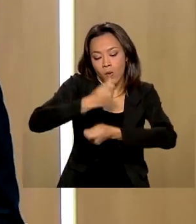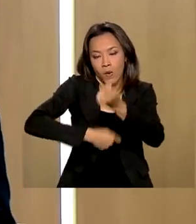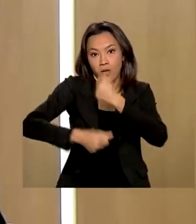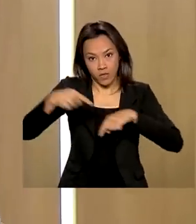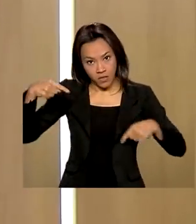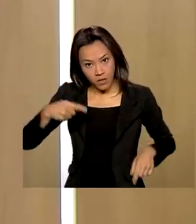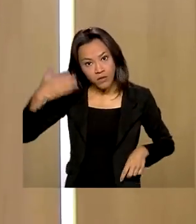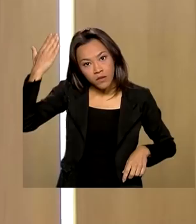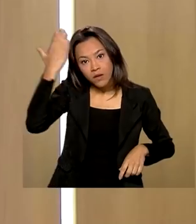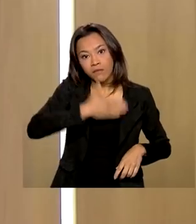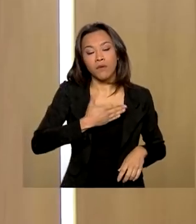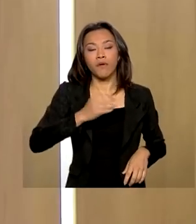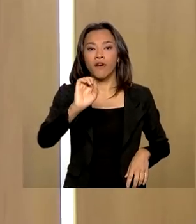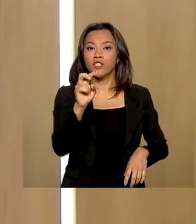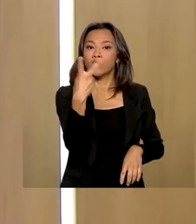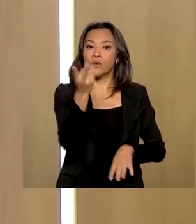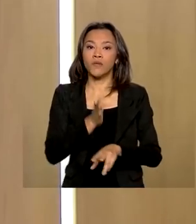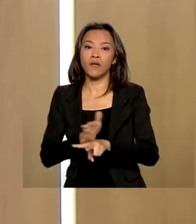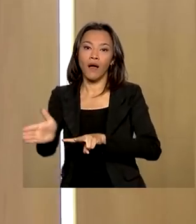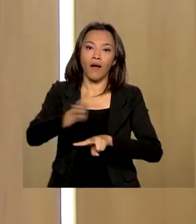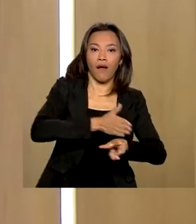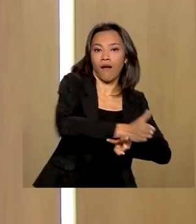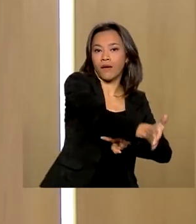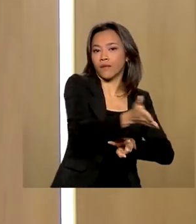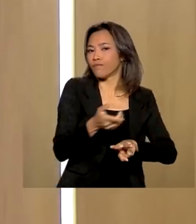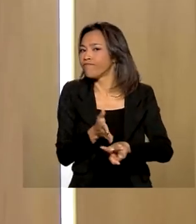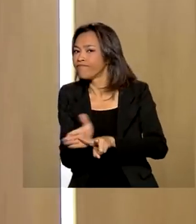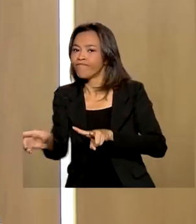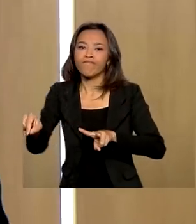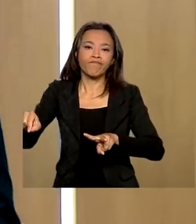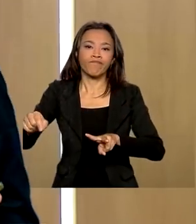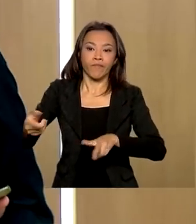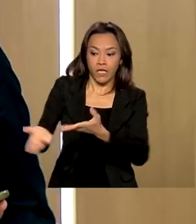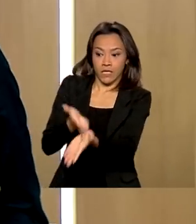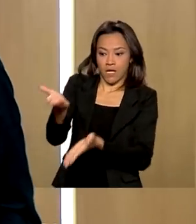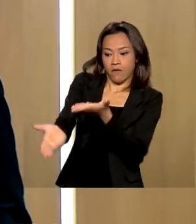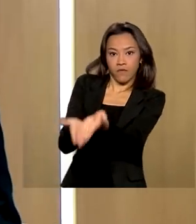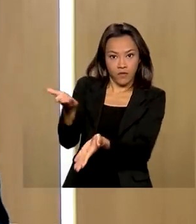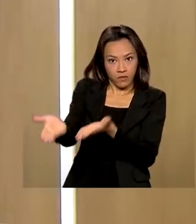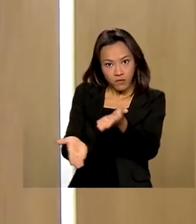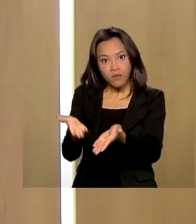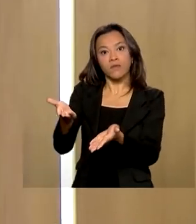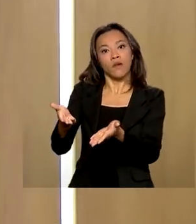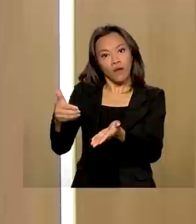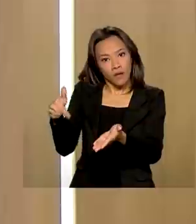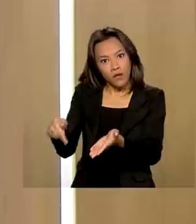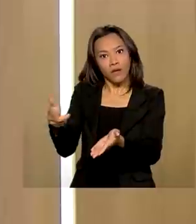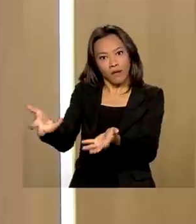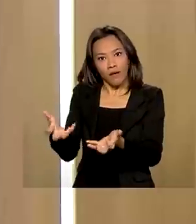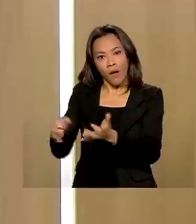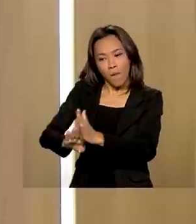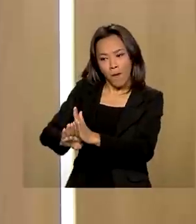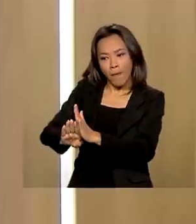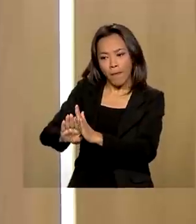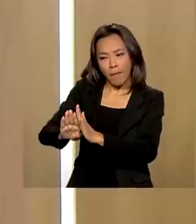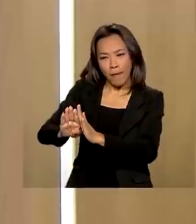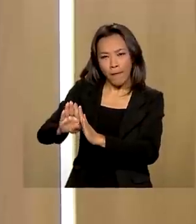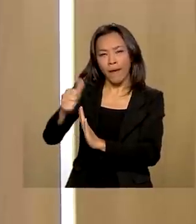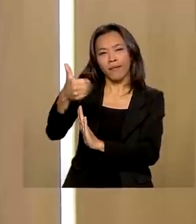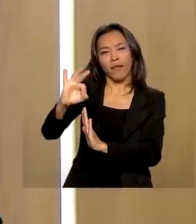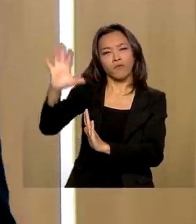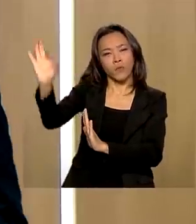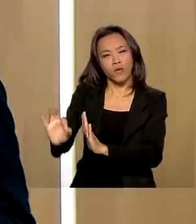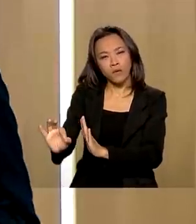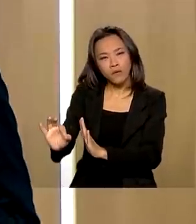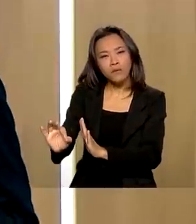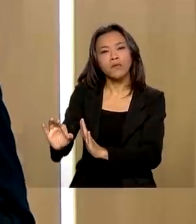comprovado pela atuação de apenas dois setores que eu trouxe aqui para vocês. O setor de serviços, que espera um crescimento esse ano de algo em torno de 10%,